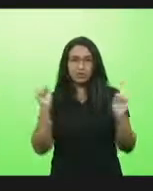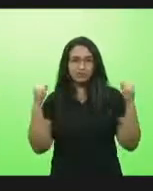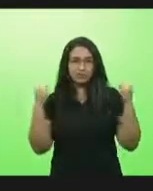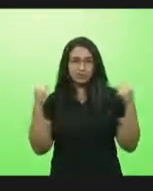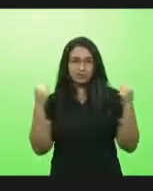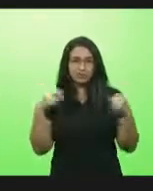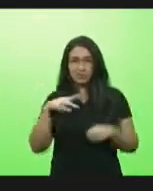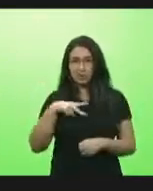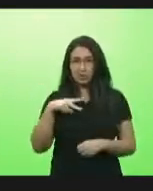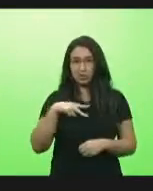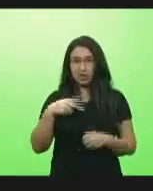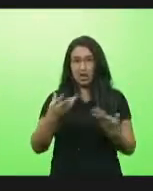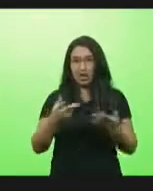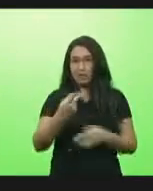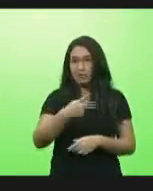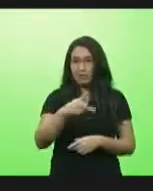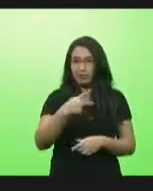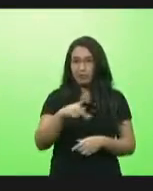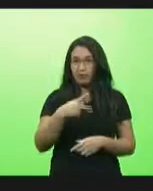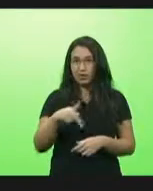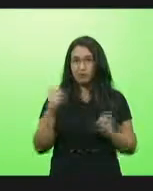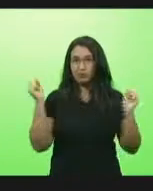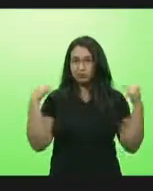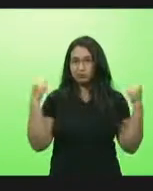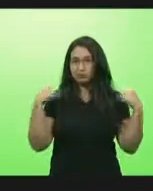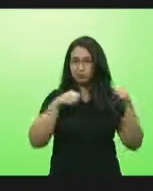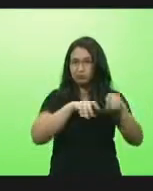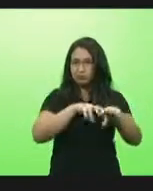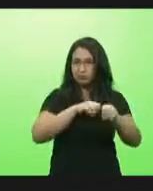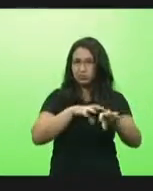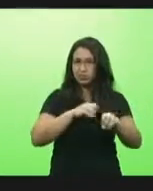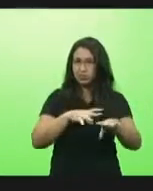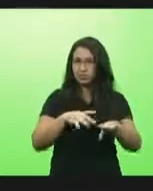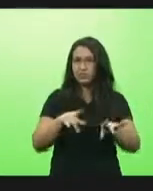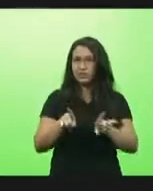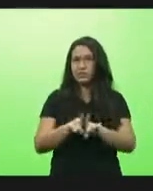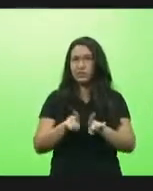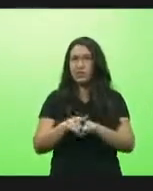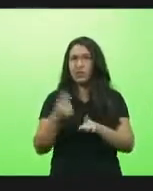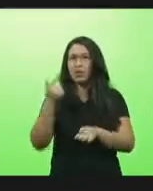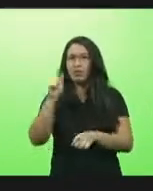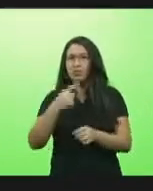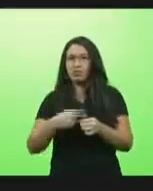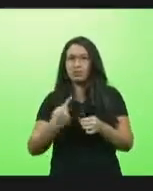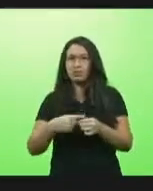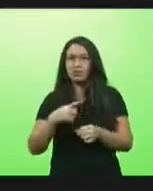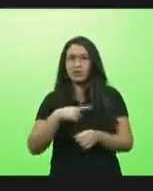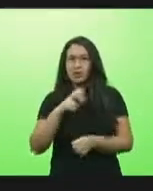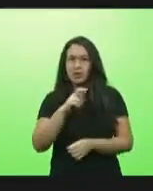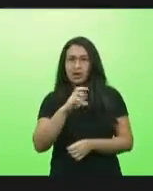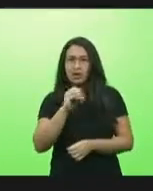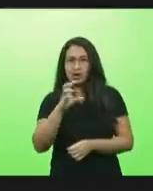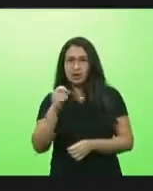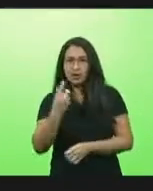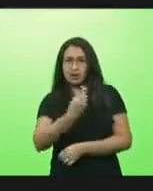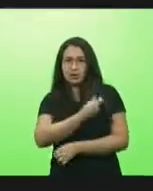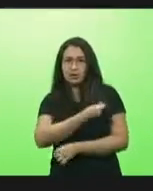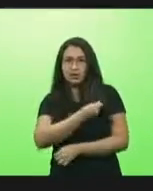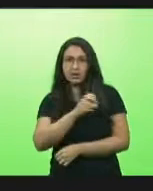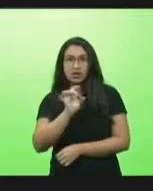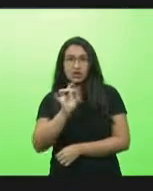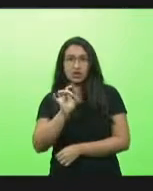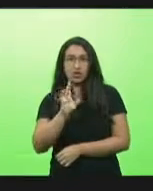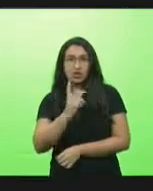eram professores de educação física e por aí vai outro município recebeu 500 vacinas e só vacinaram 200